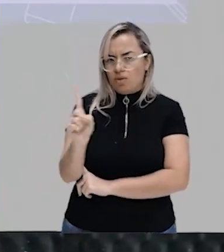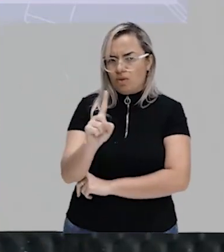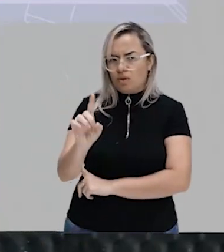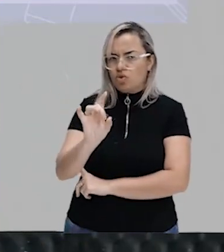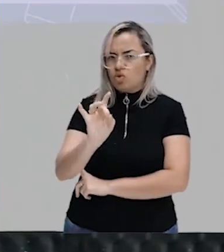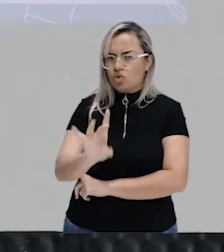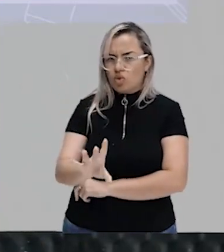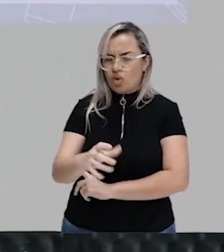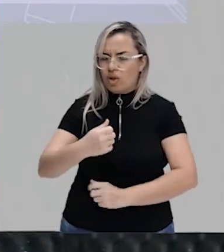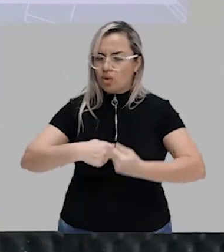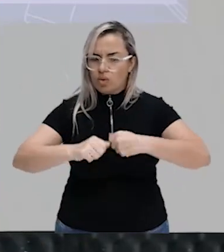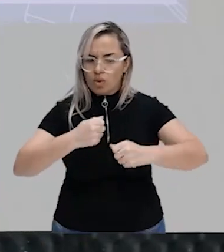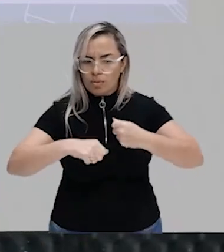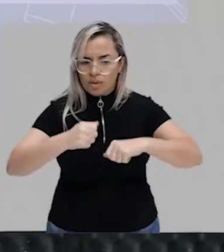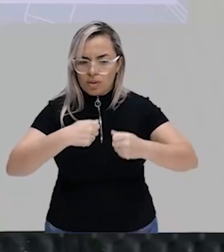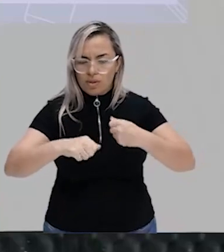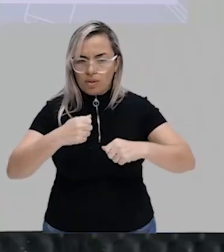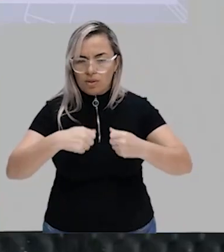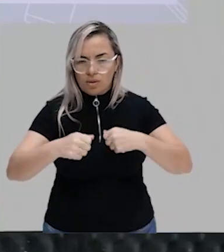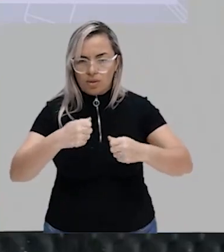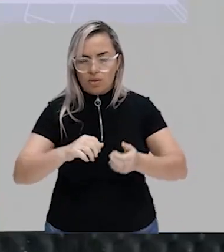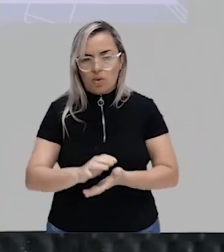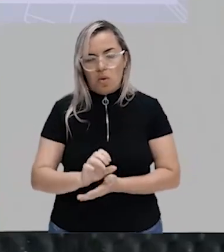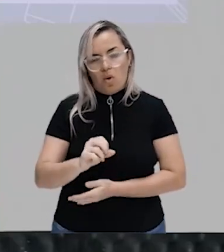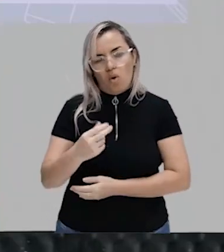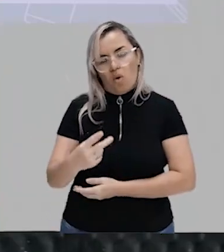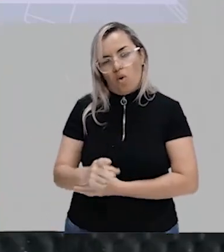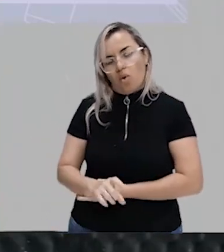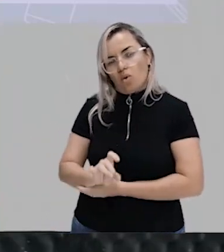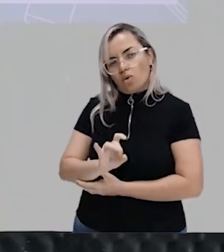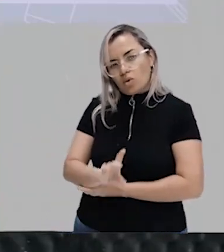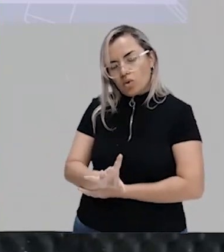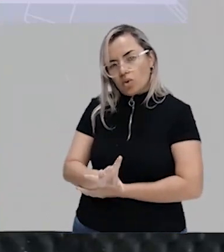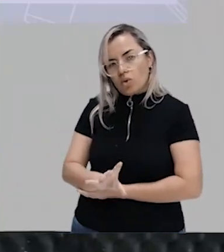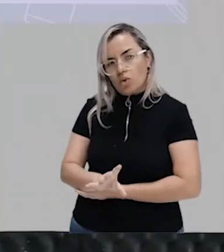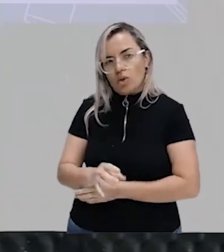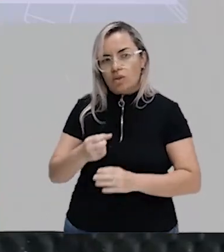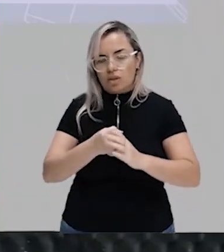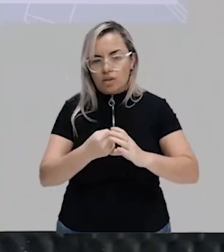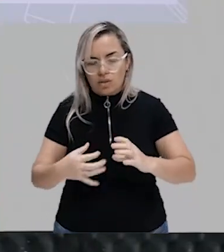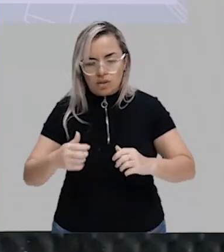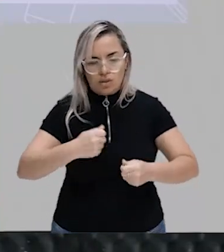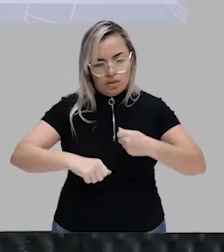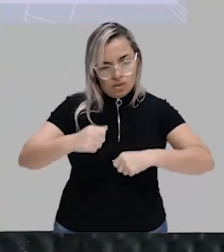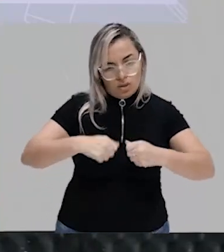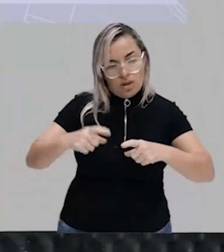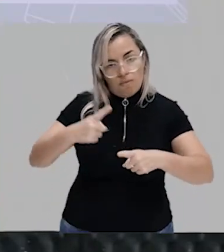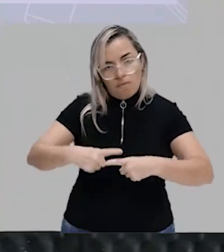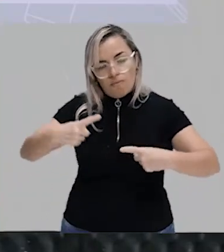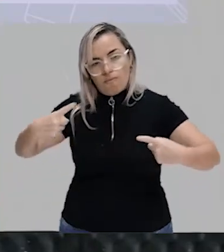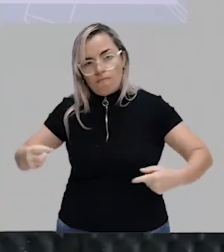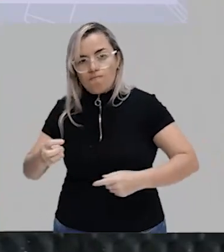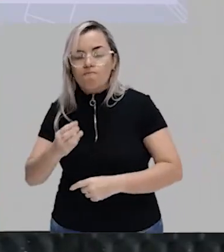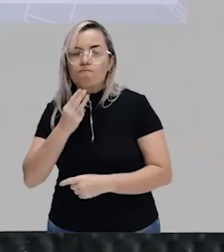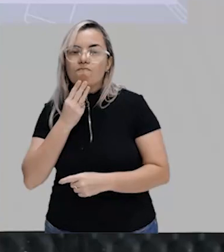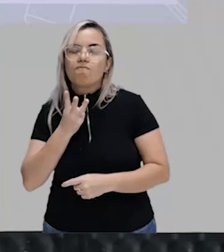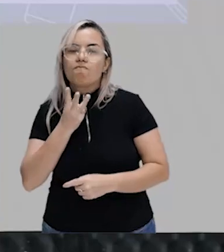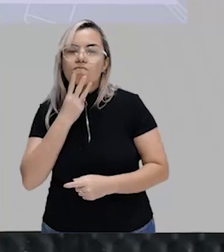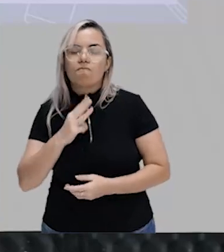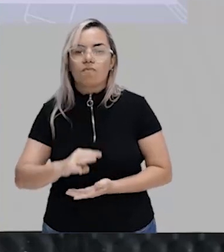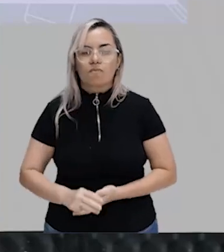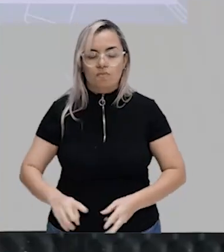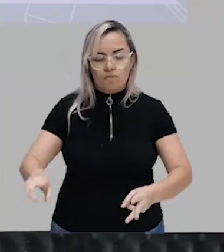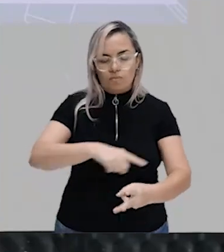questão econômica ou somente os aspectos econômicos mas para Weber são três